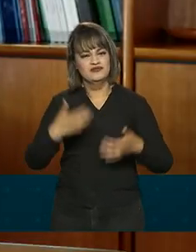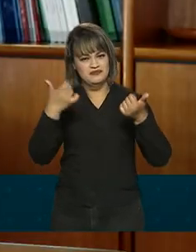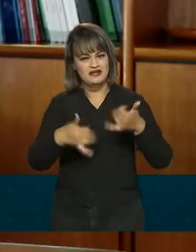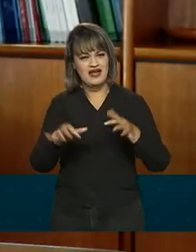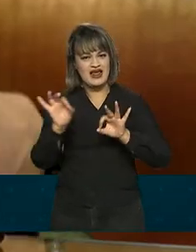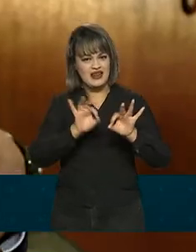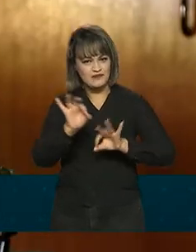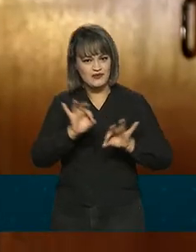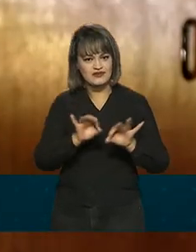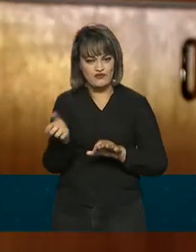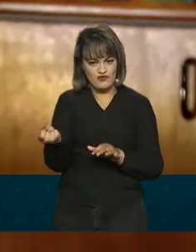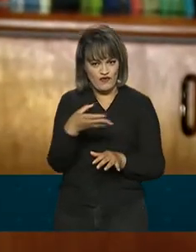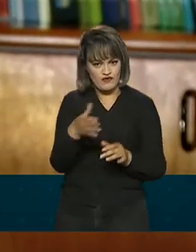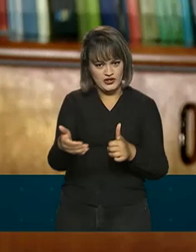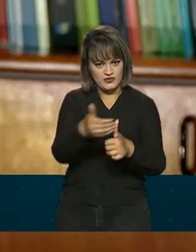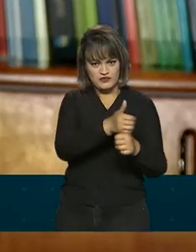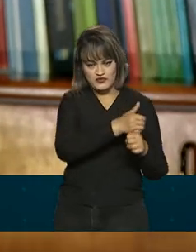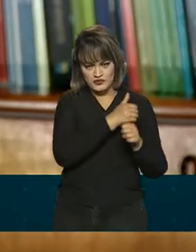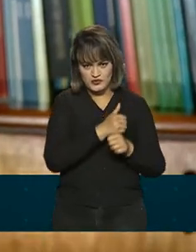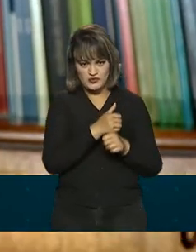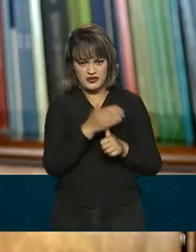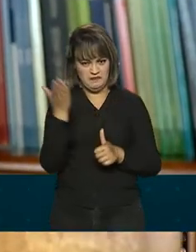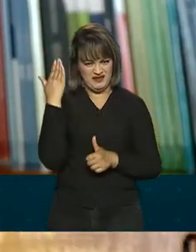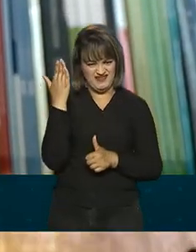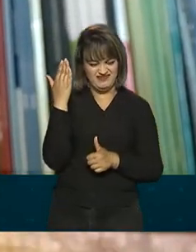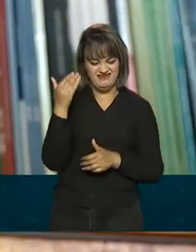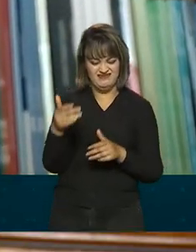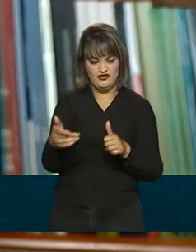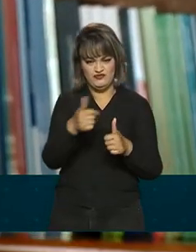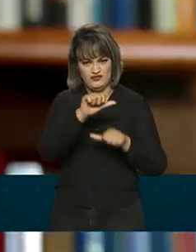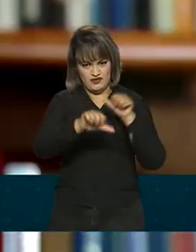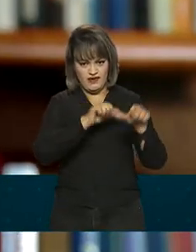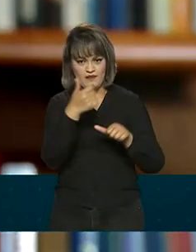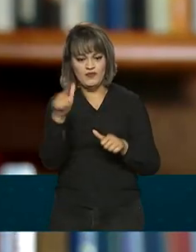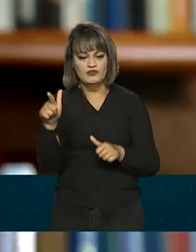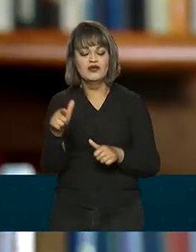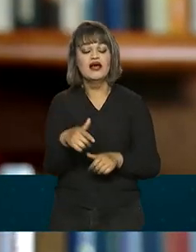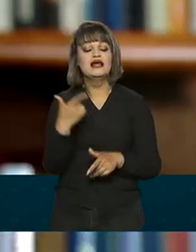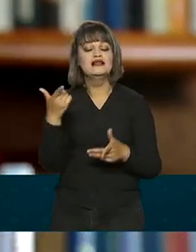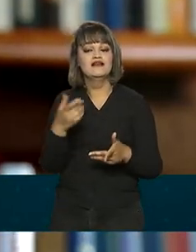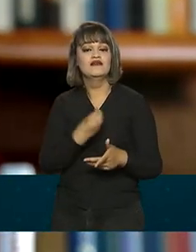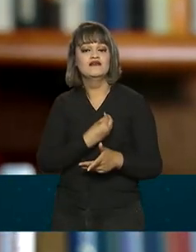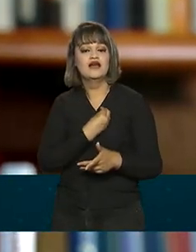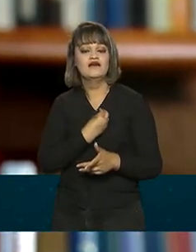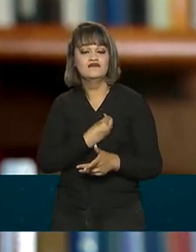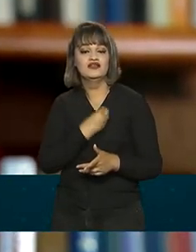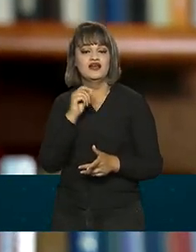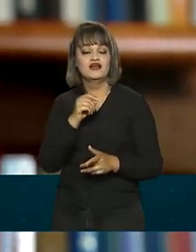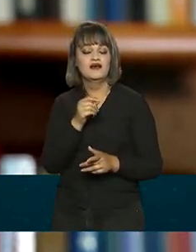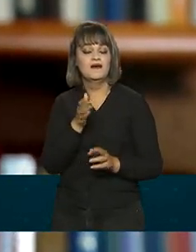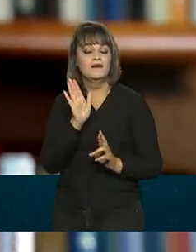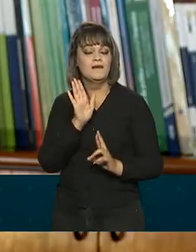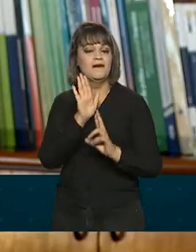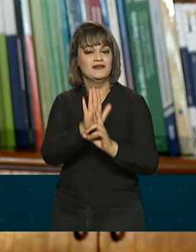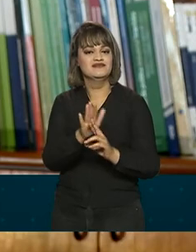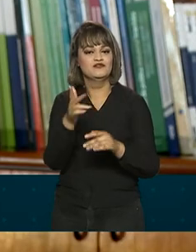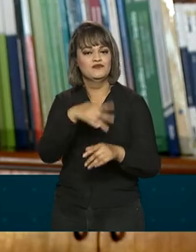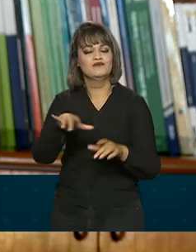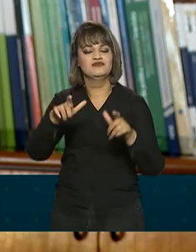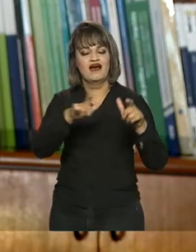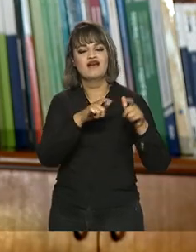dos novos atos que substituem as normas antigas contou com a participação de representantes do setor.